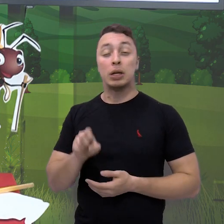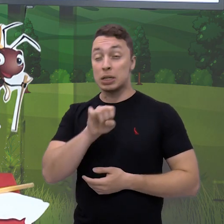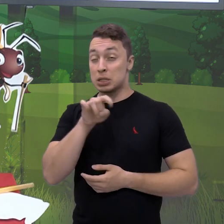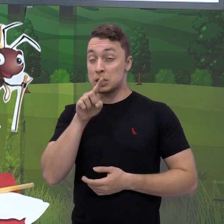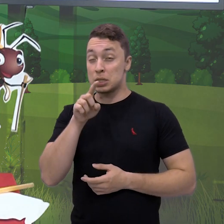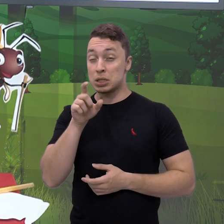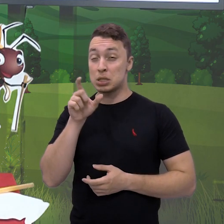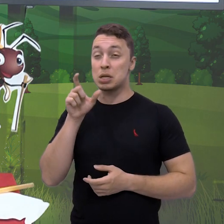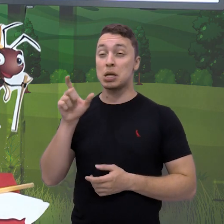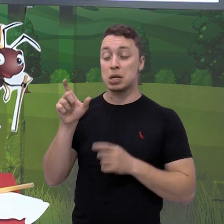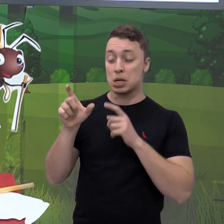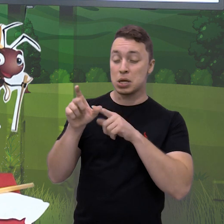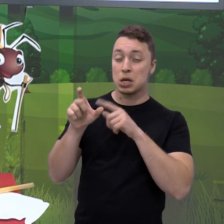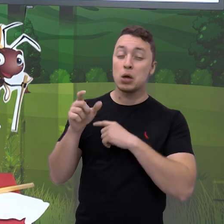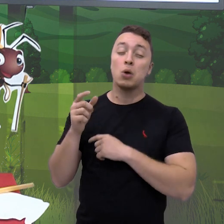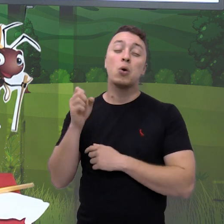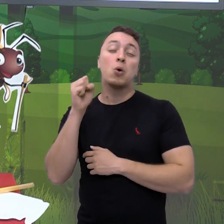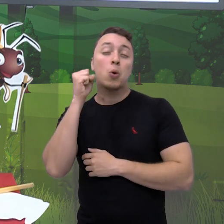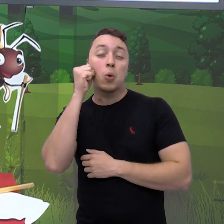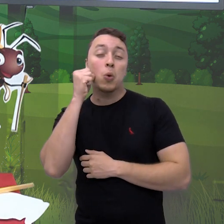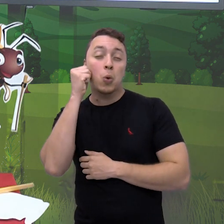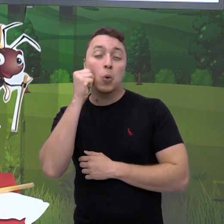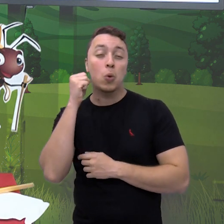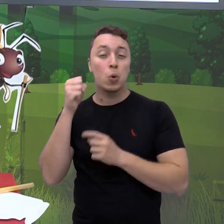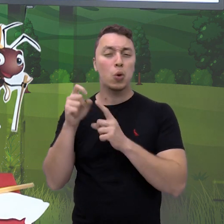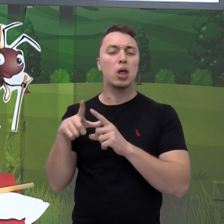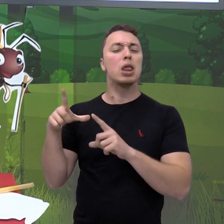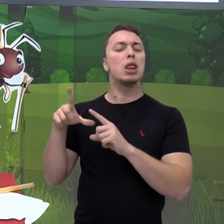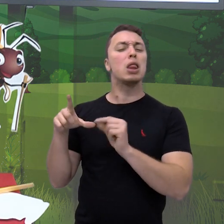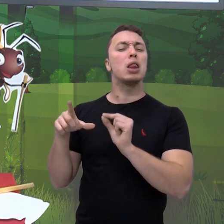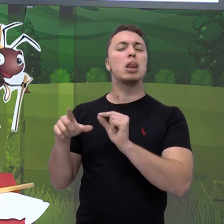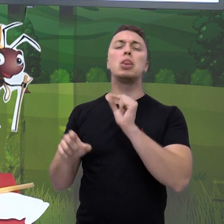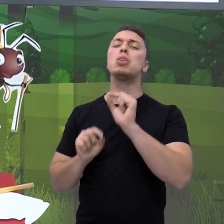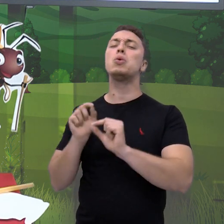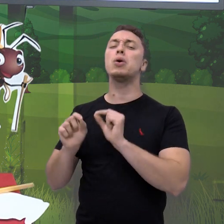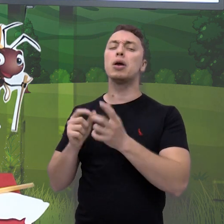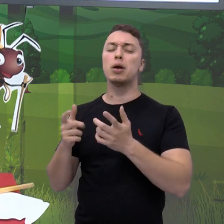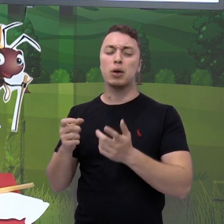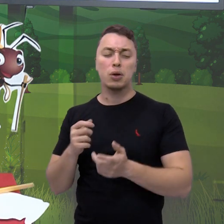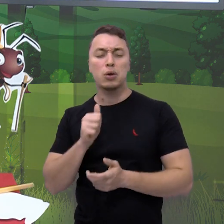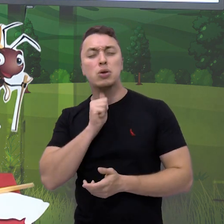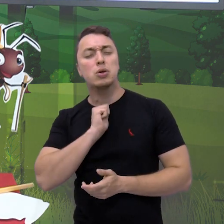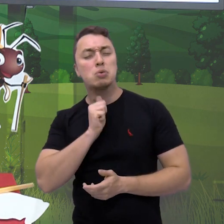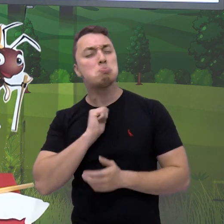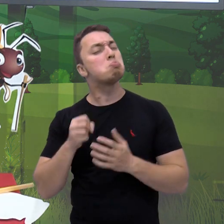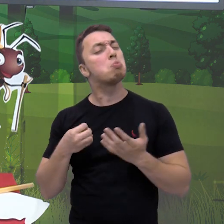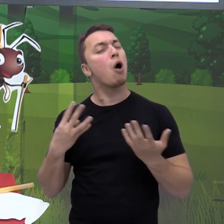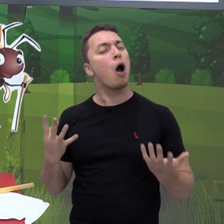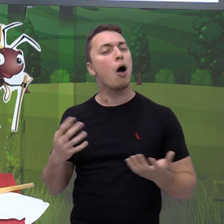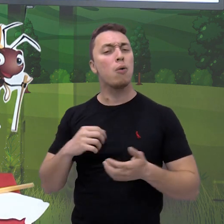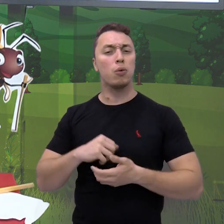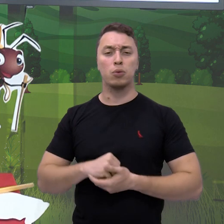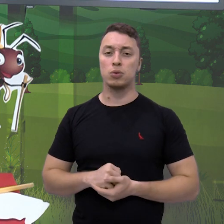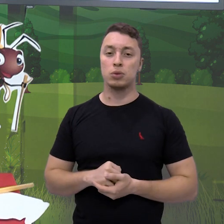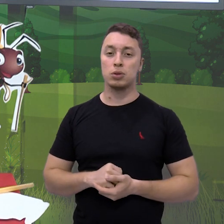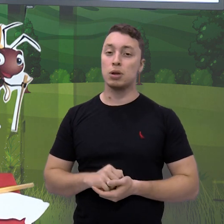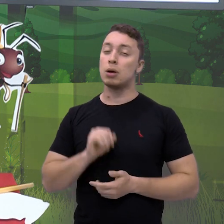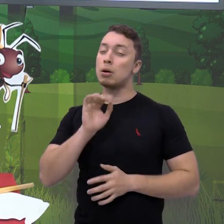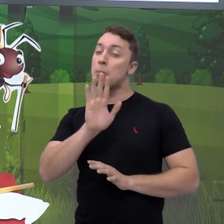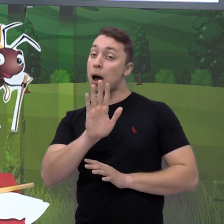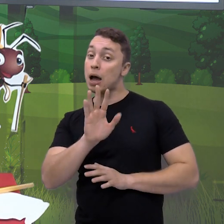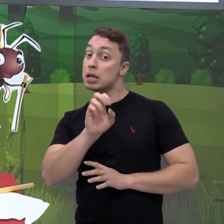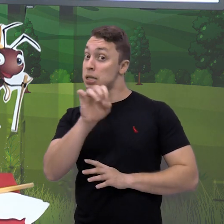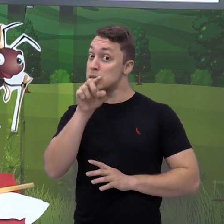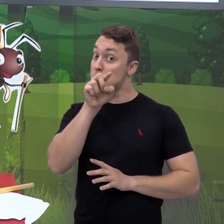suco de saquinho, tem um sabor, não é? Qual foi o sabor? Aí você vai escrever o nome aqui. Mas se você tinha frutas em